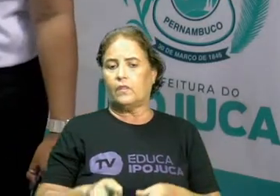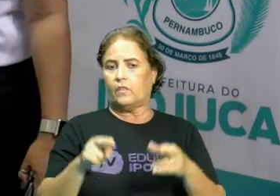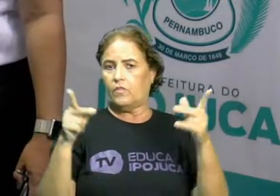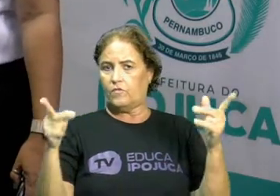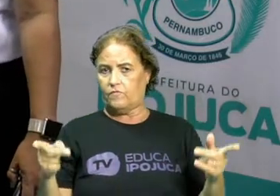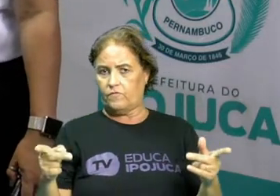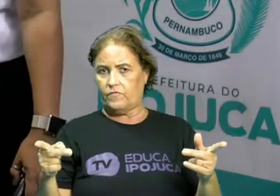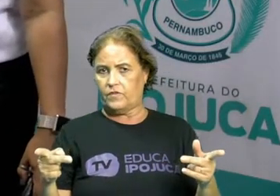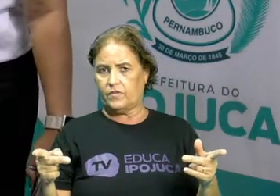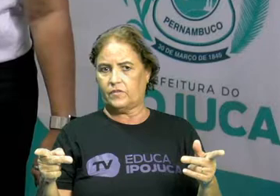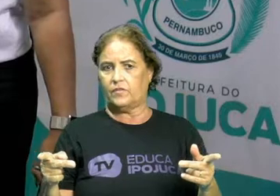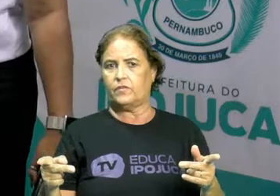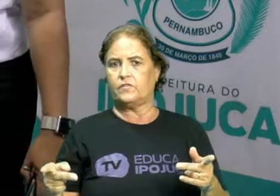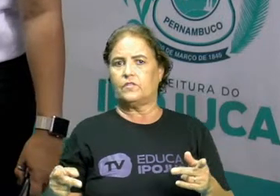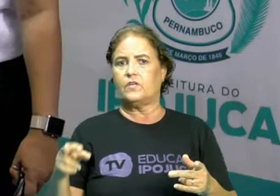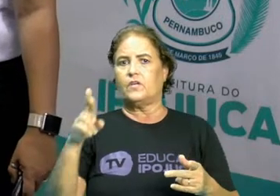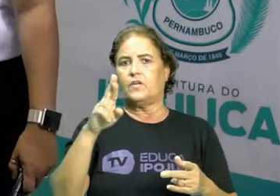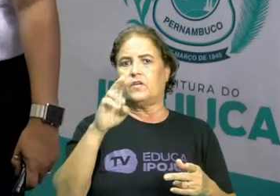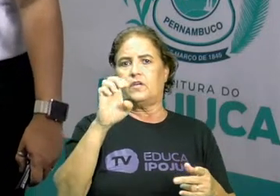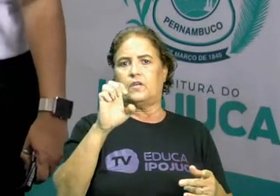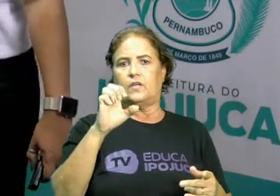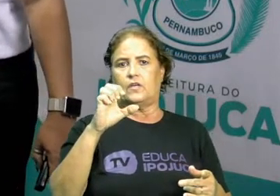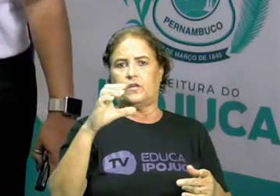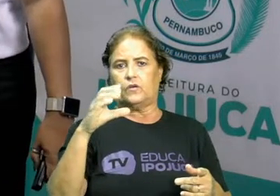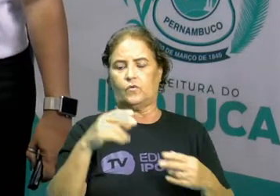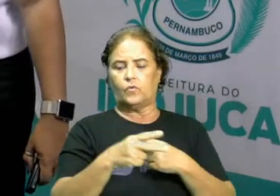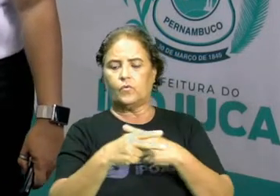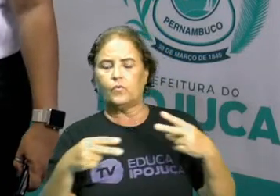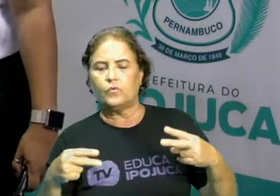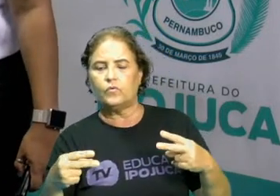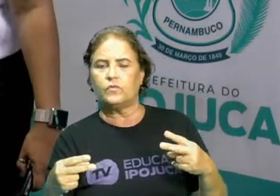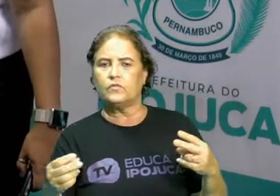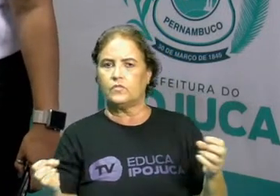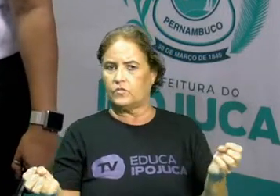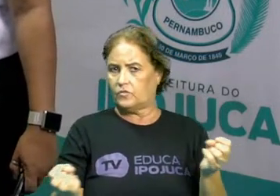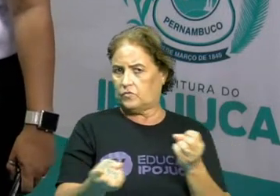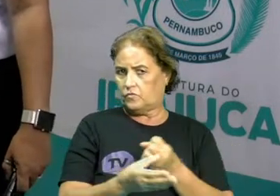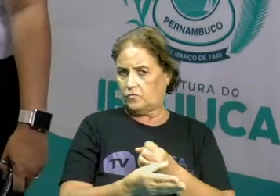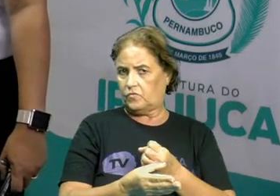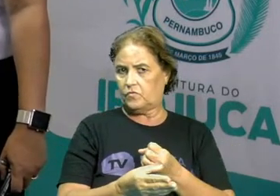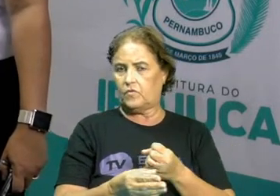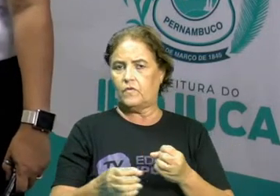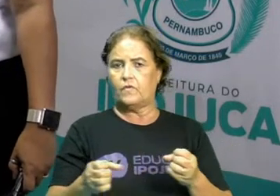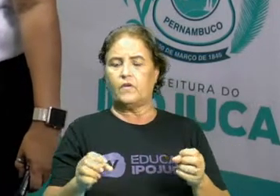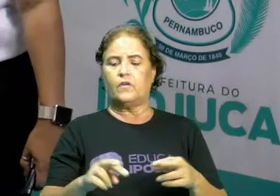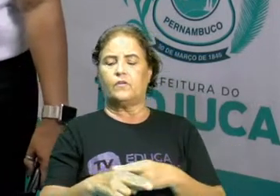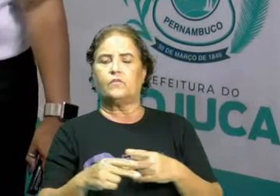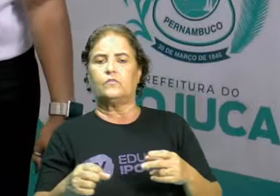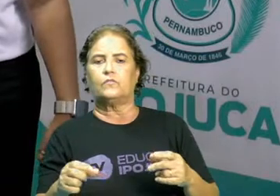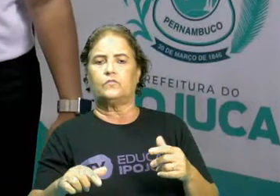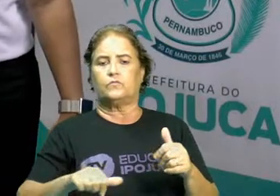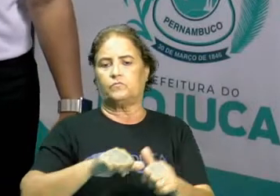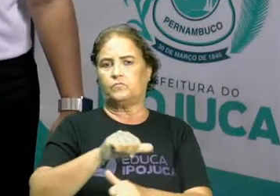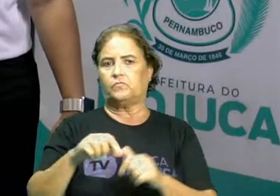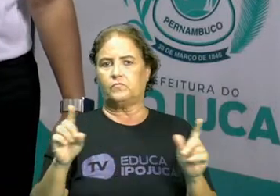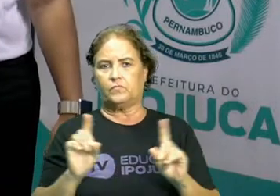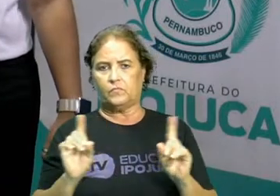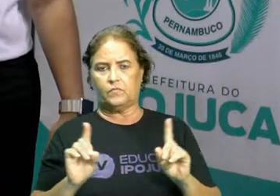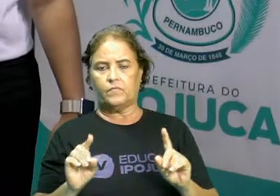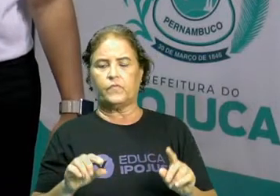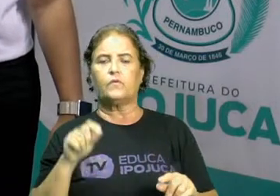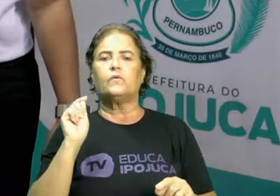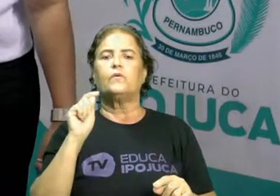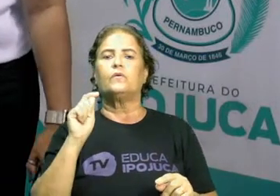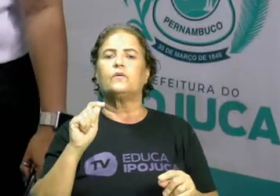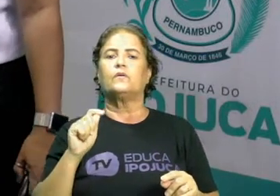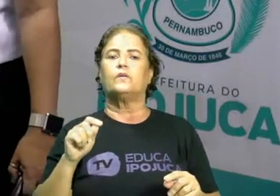entre os recursos renováveis e não renováveis, o que é energia, quais são os